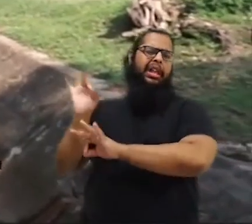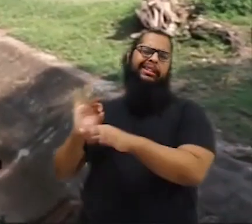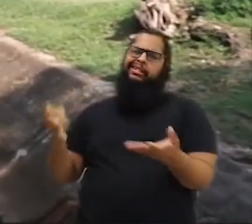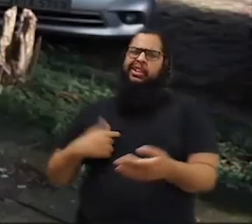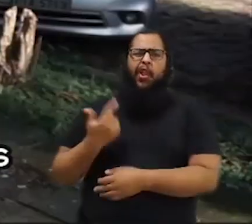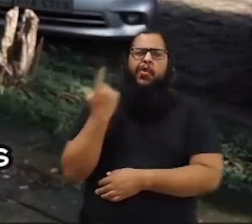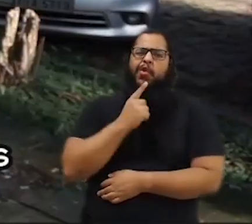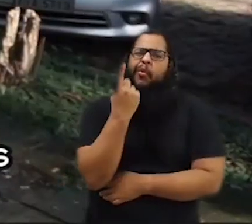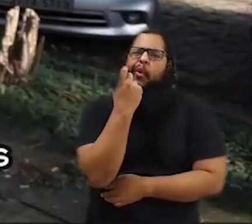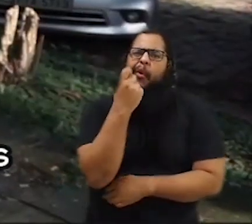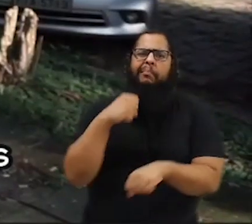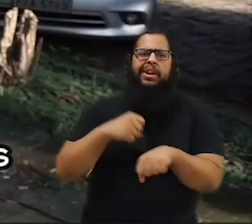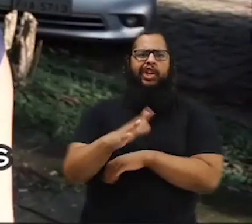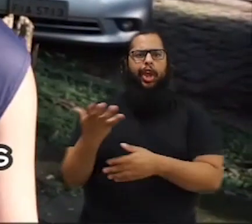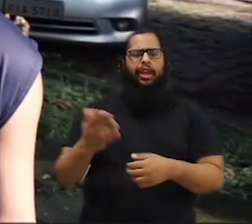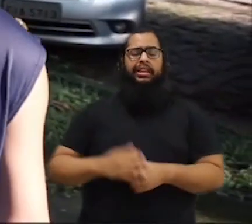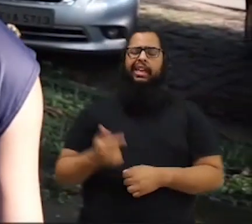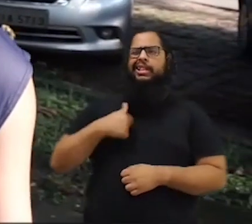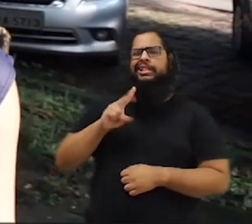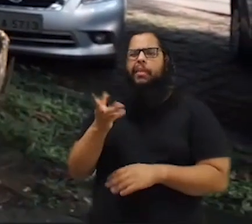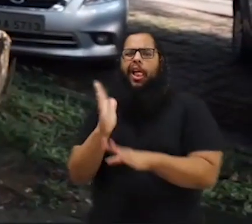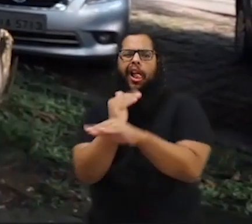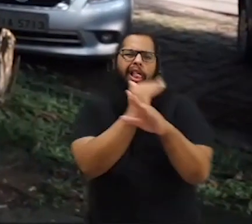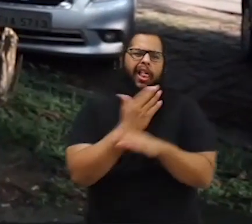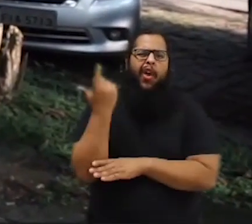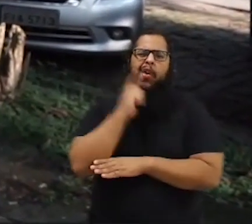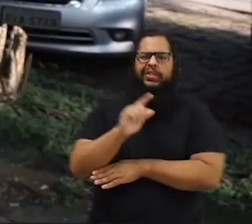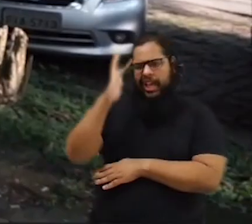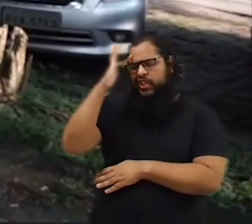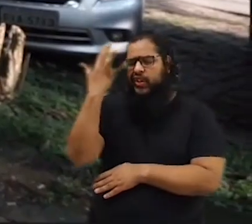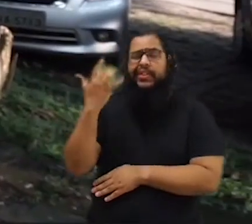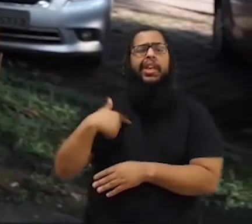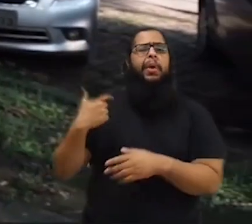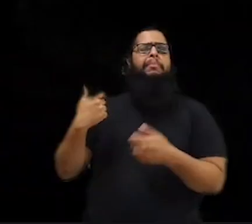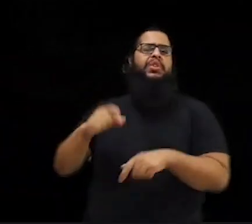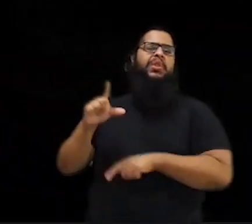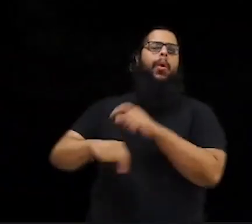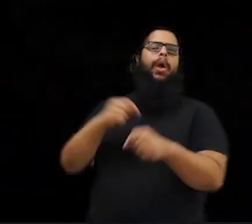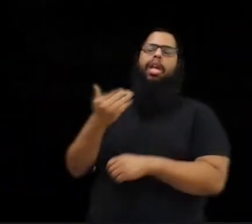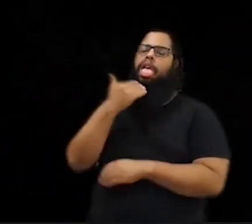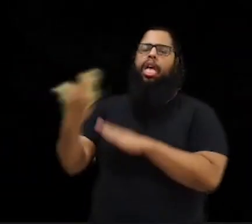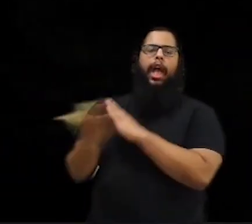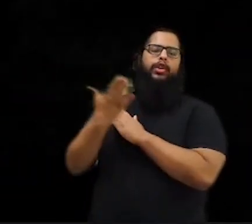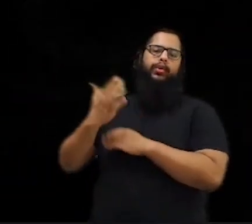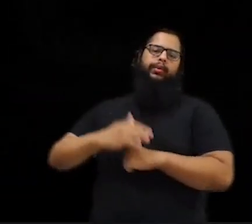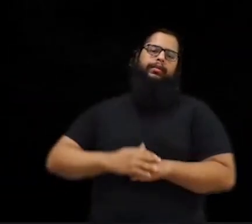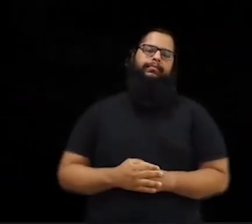chegam na final. Como eu tô sempre perdido nas pistas e não consigo matar, eu sou obrigado a cortar a mata. I'm thirsty.